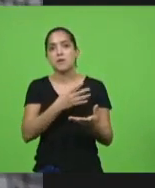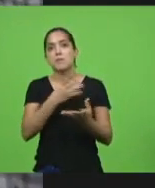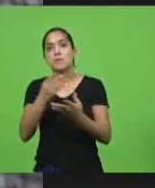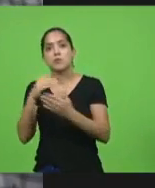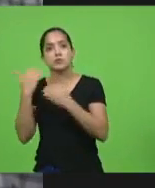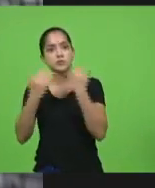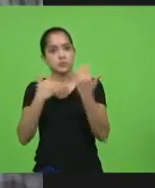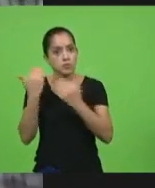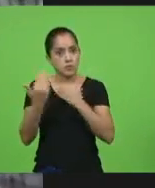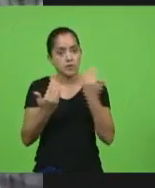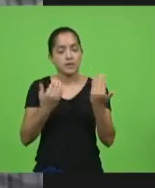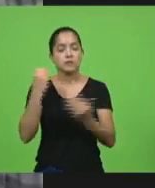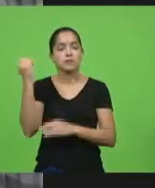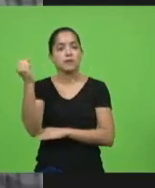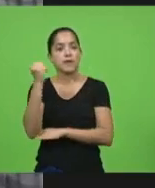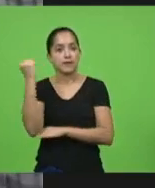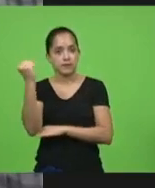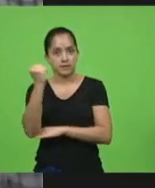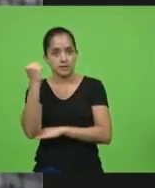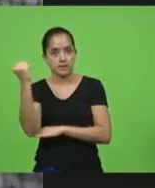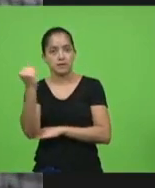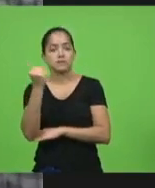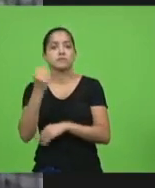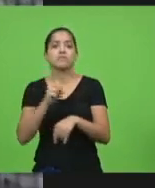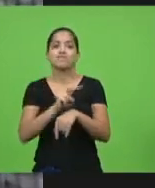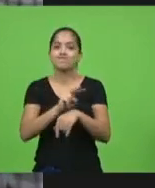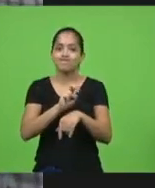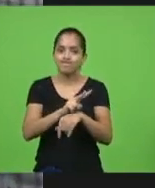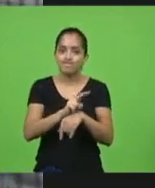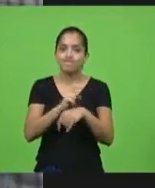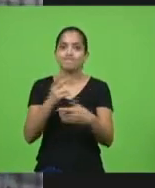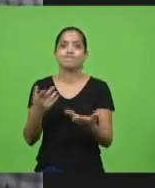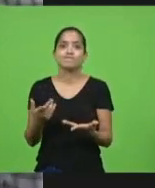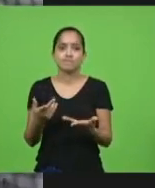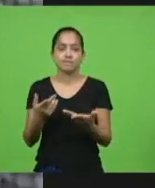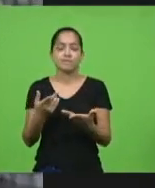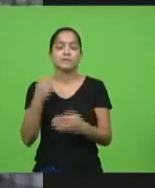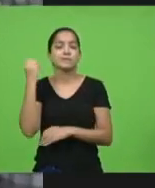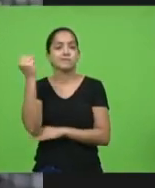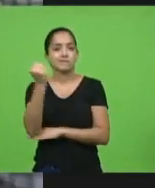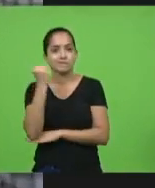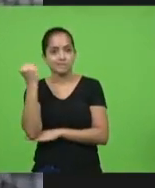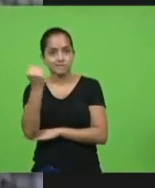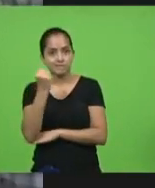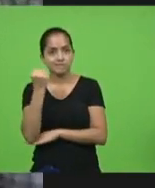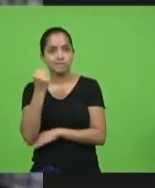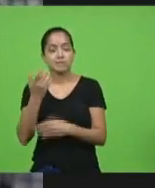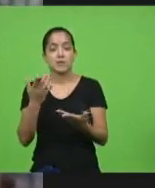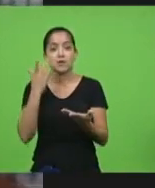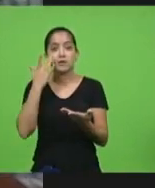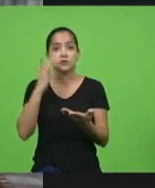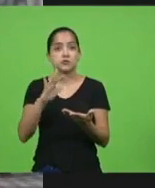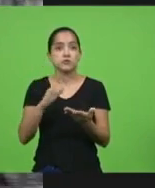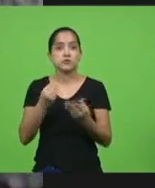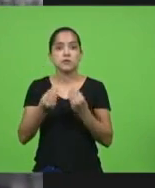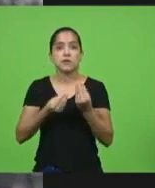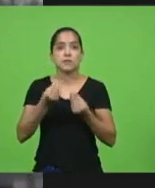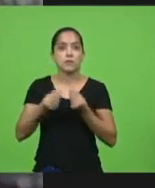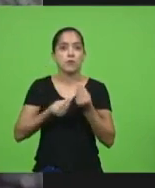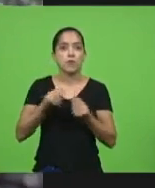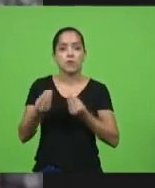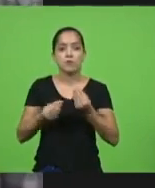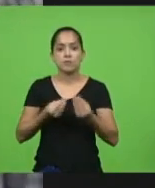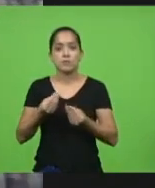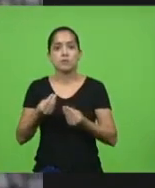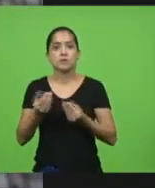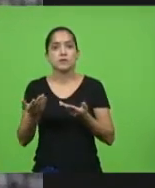doença é grave, que o vírus é bandido, nós não sabemos quando ele pode chegar